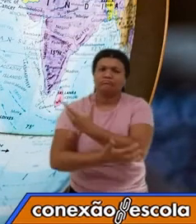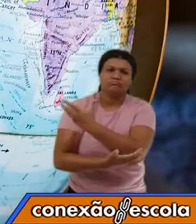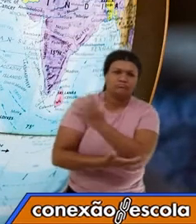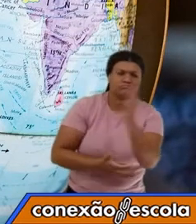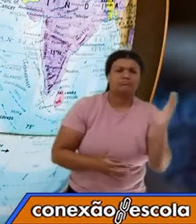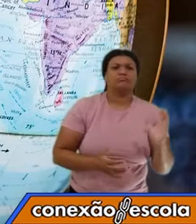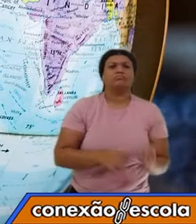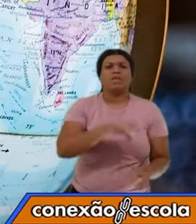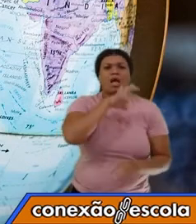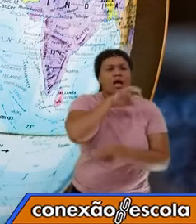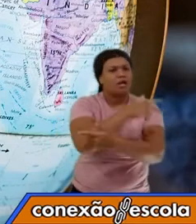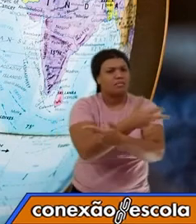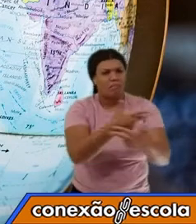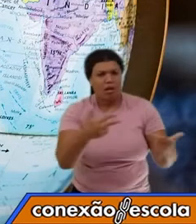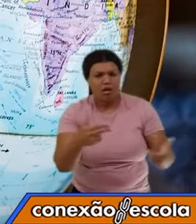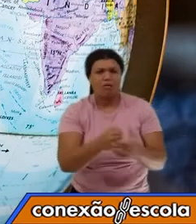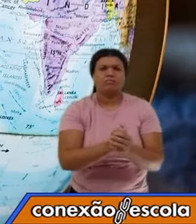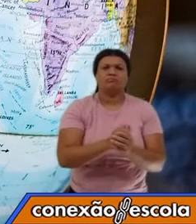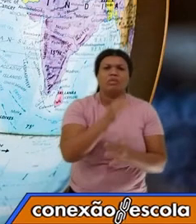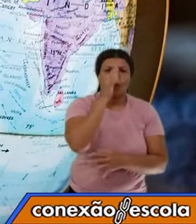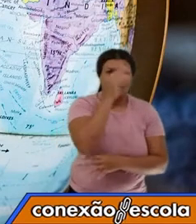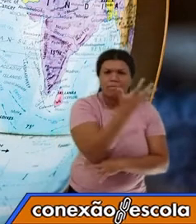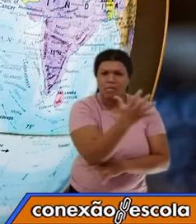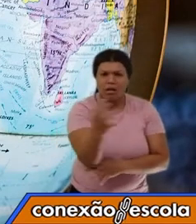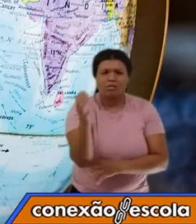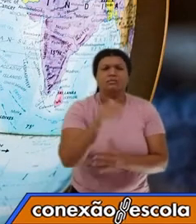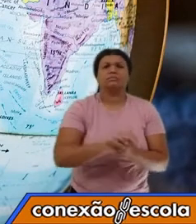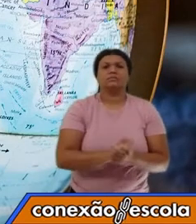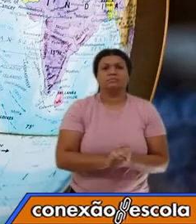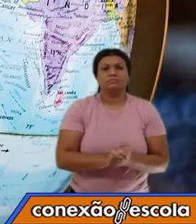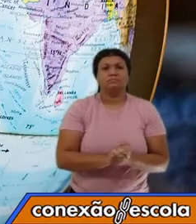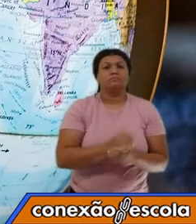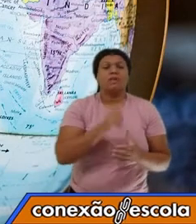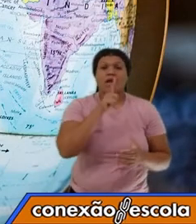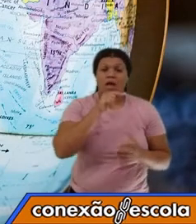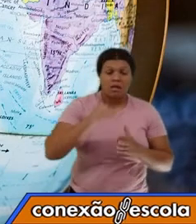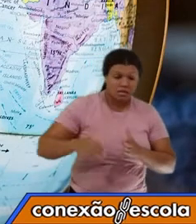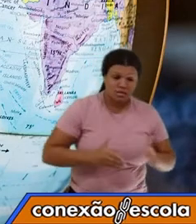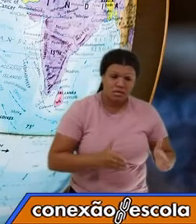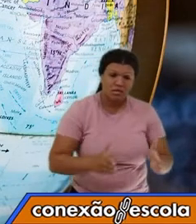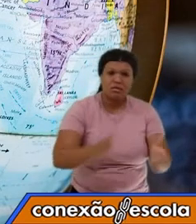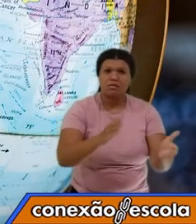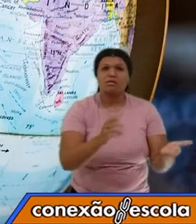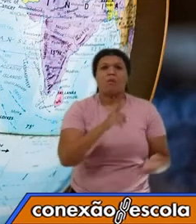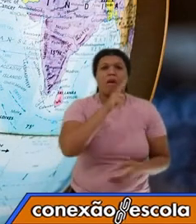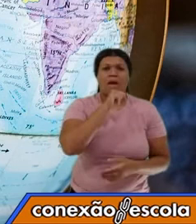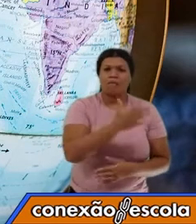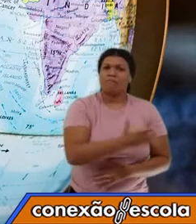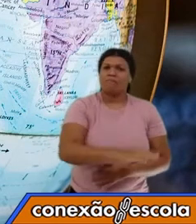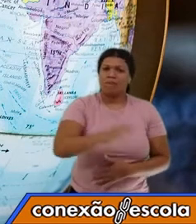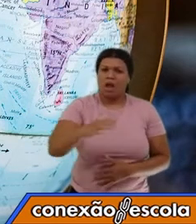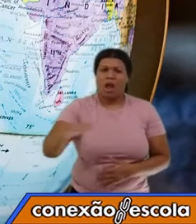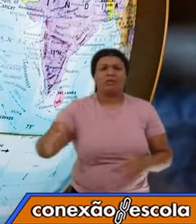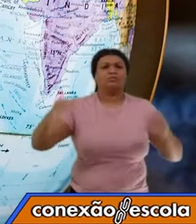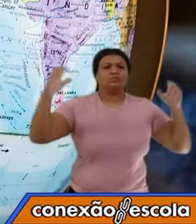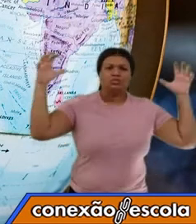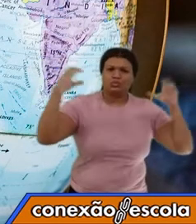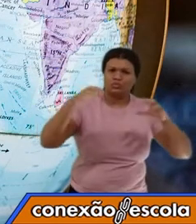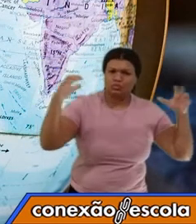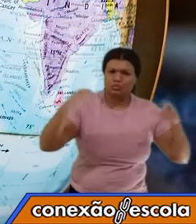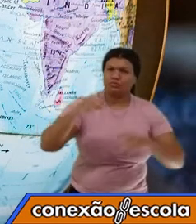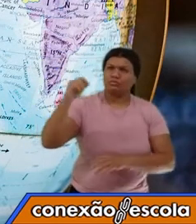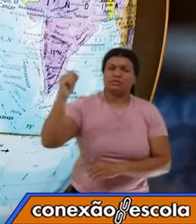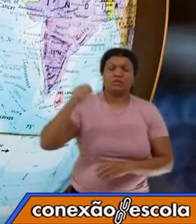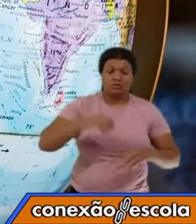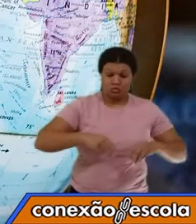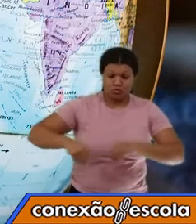Florestas, animais, plantas, rios, água do oceano, chuva, o